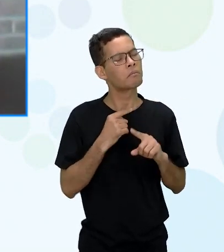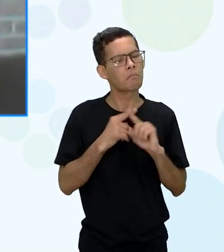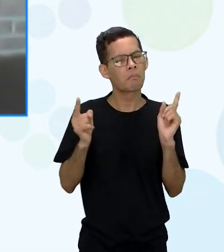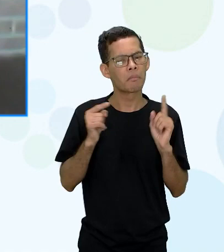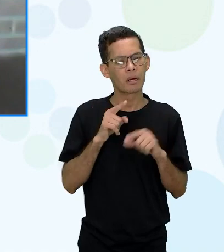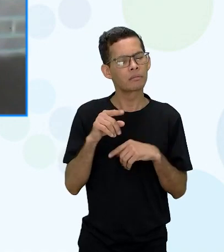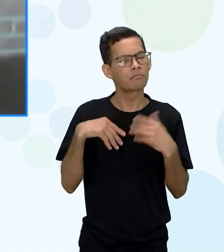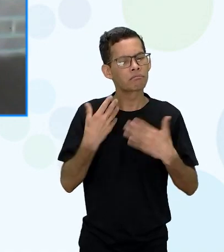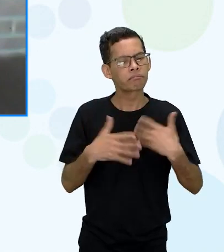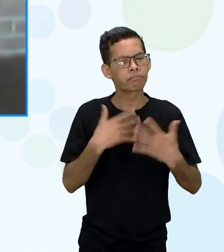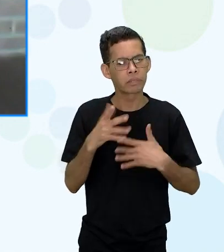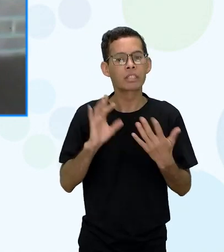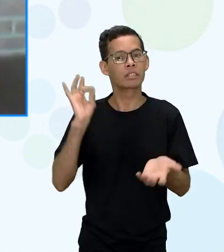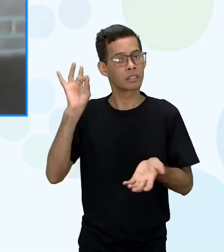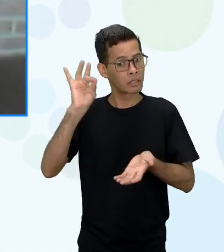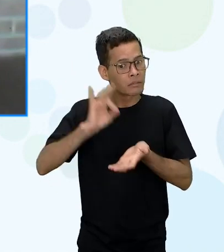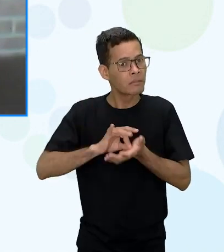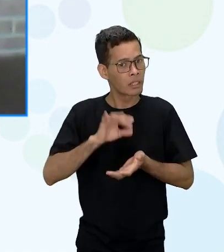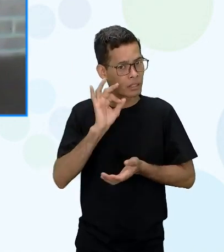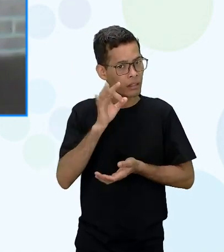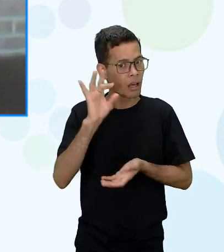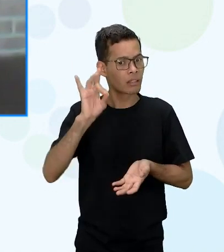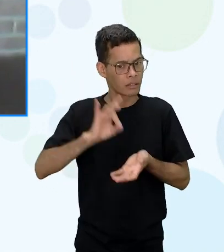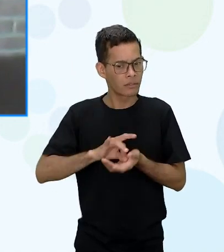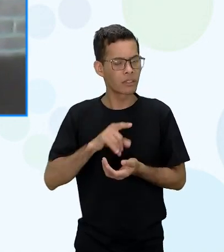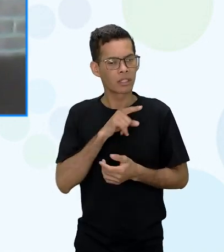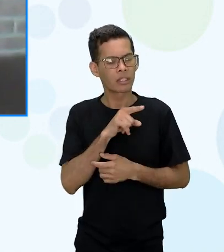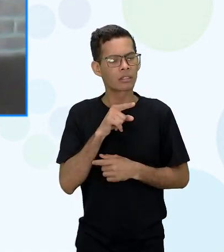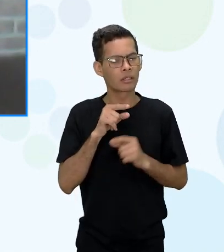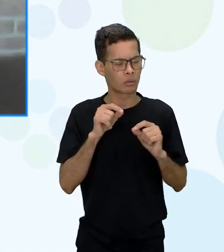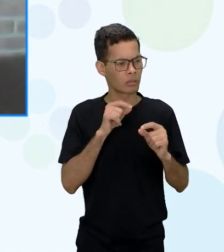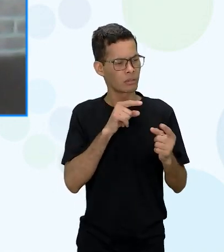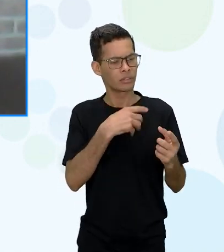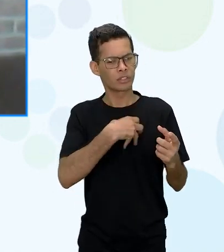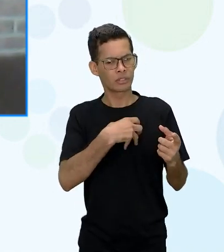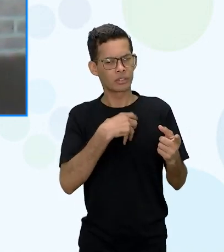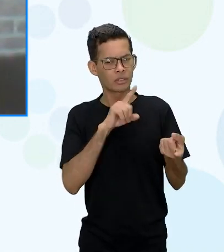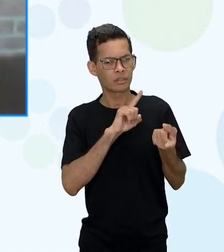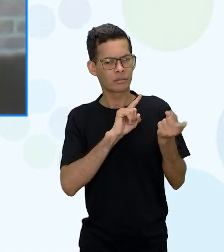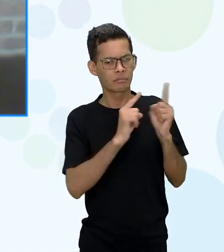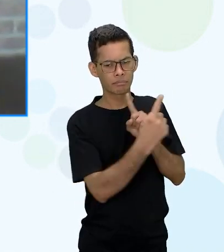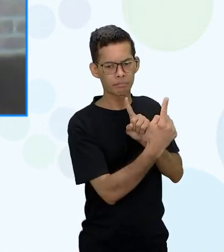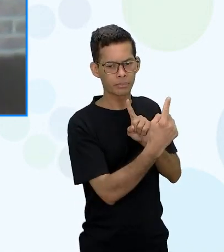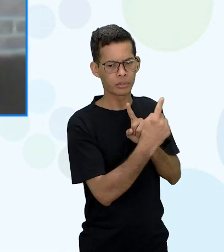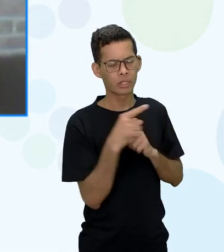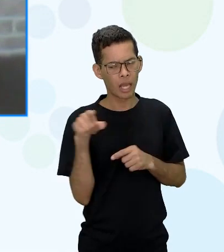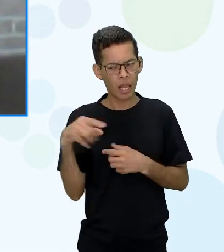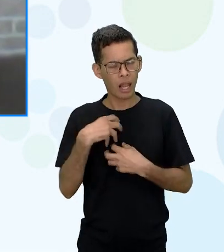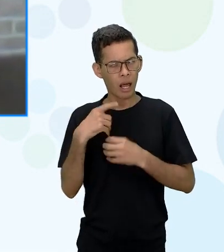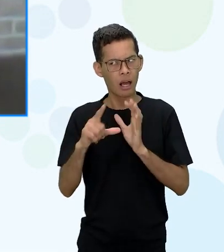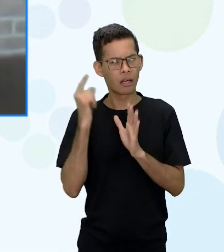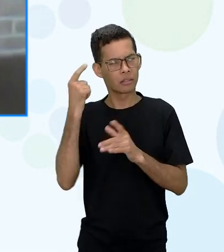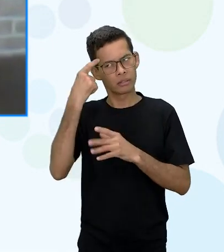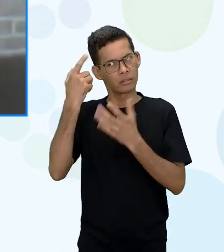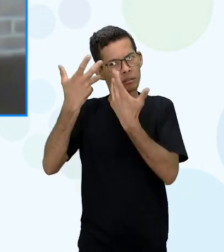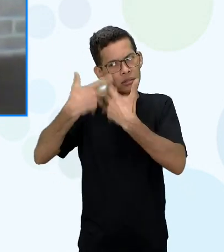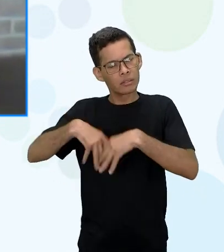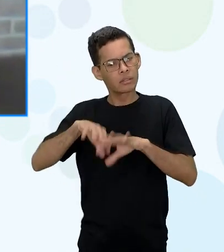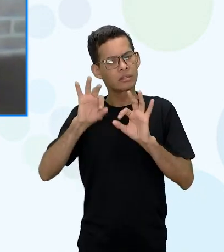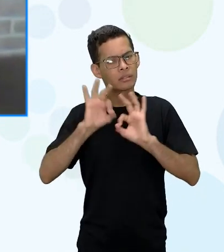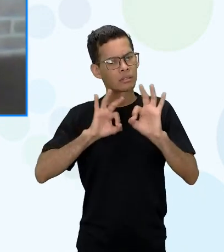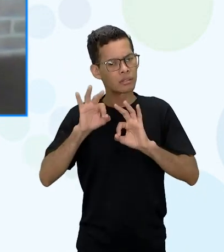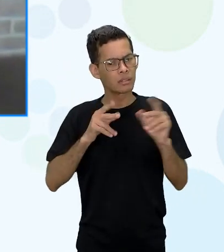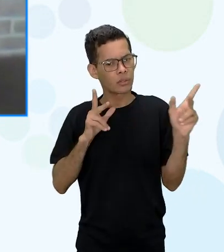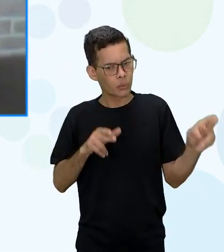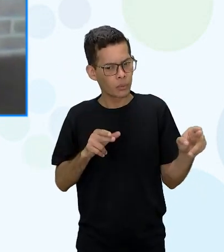de que de verdade ela amou sim ele mas talvez não fosse aquela do jeito que ela imaginou né então aquele encantamento